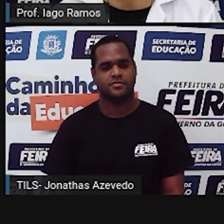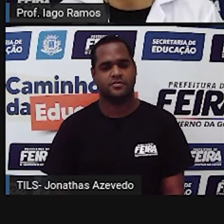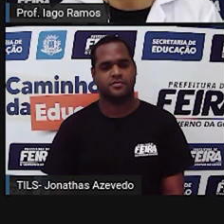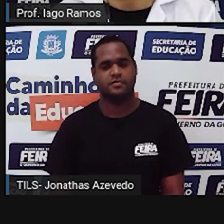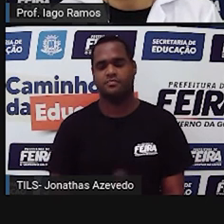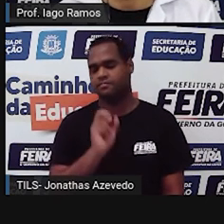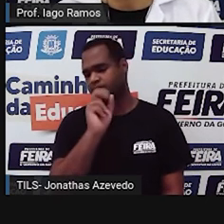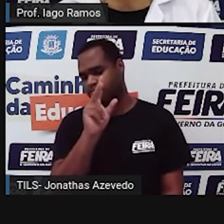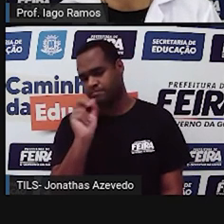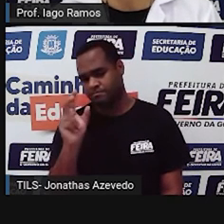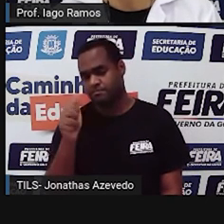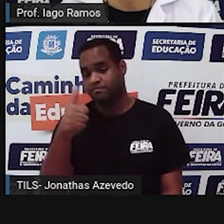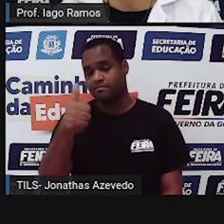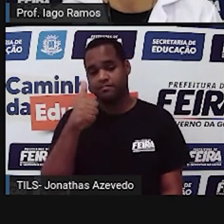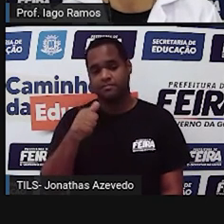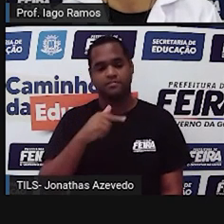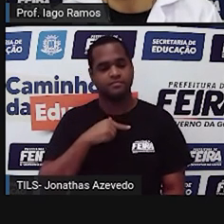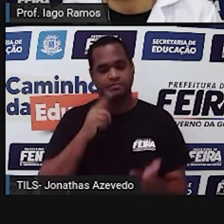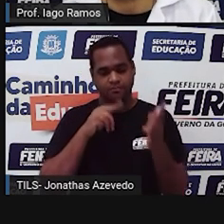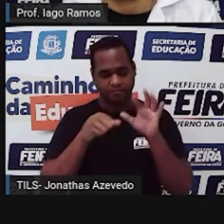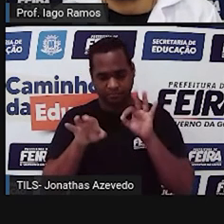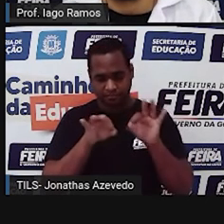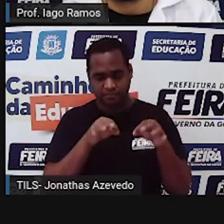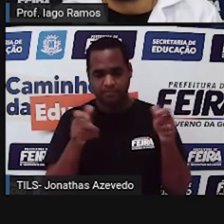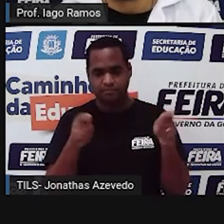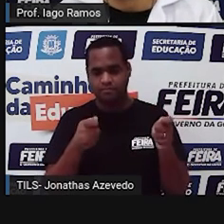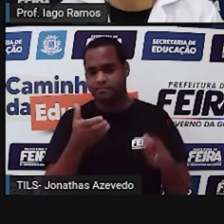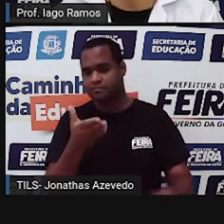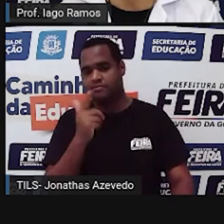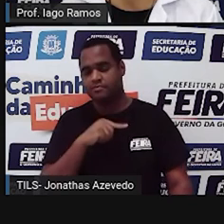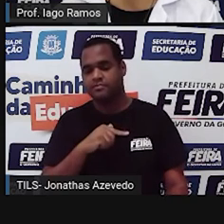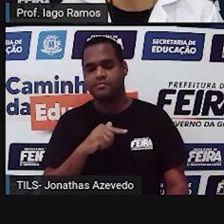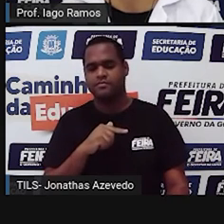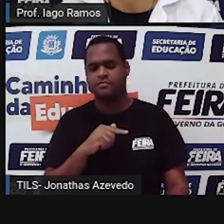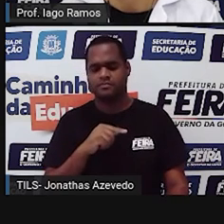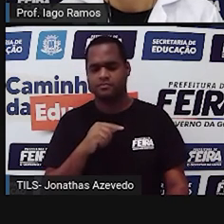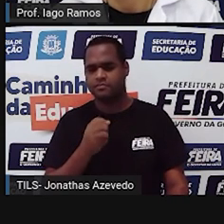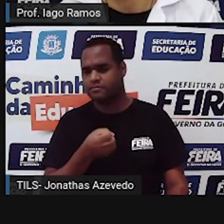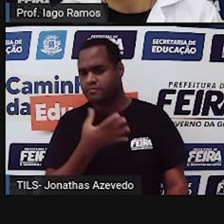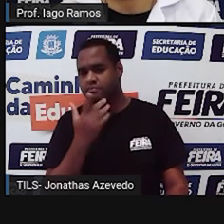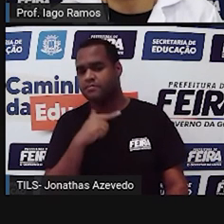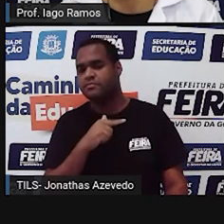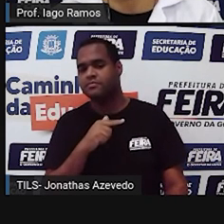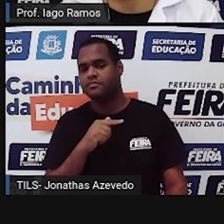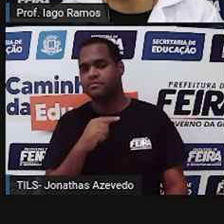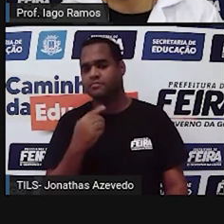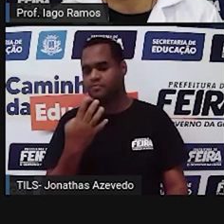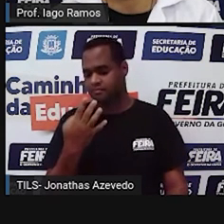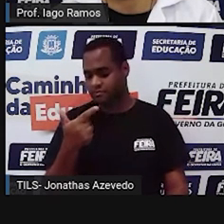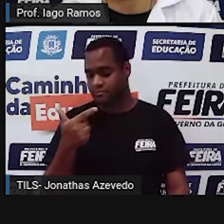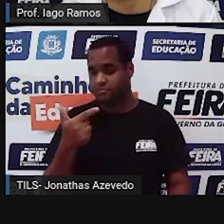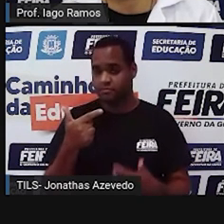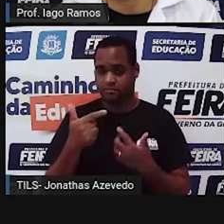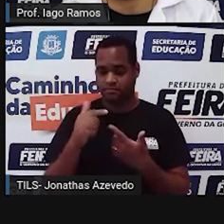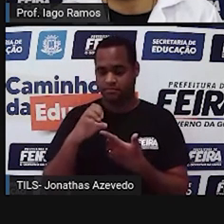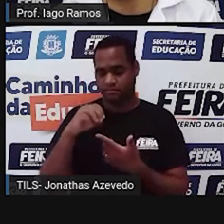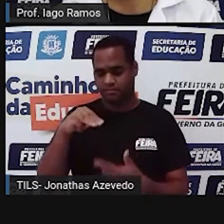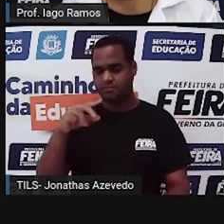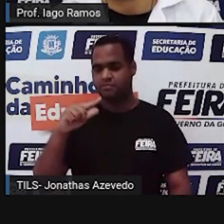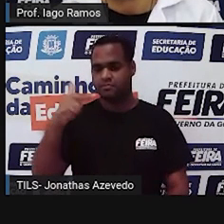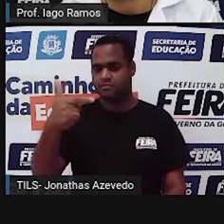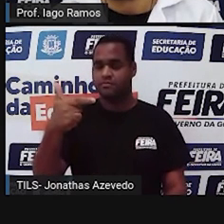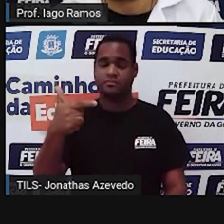Prontinho. E aí, conseguiu fazer? Quanto é que deu? Deu 42 centímetros